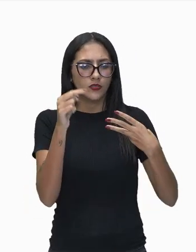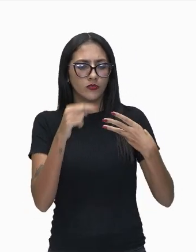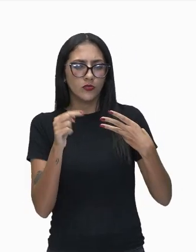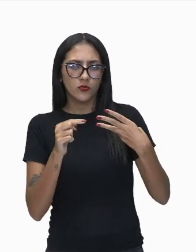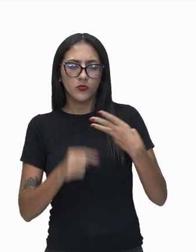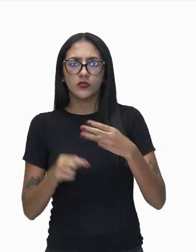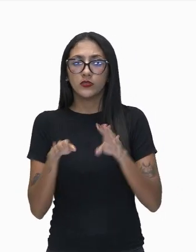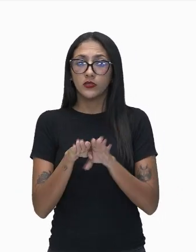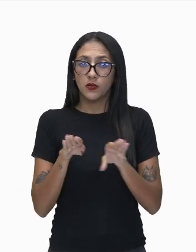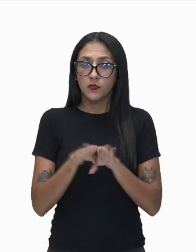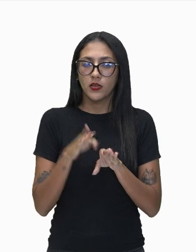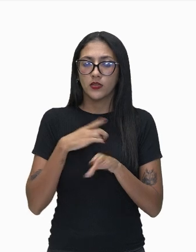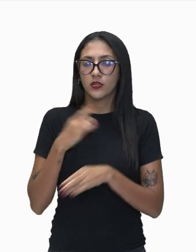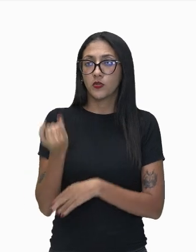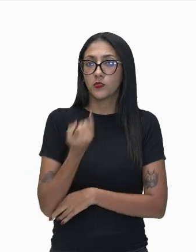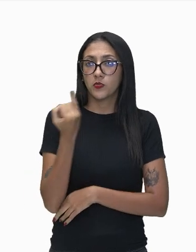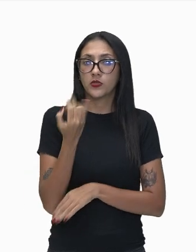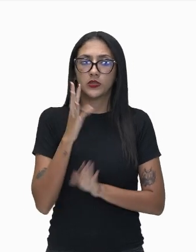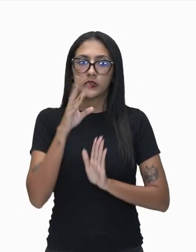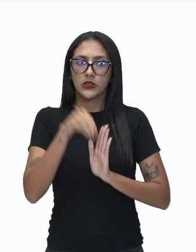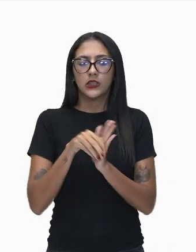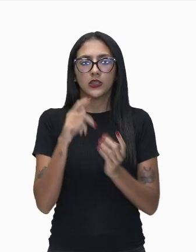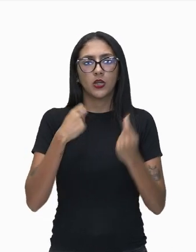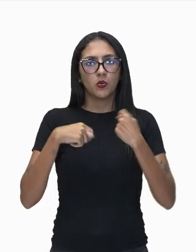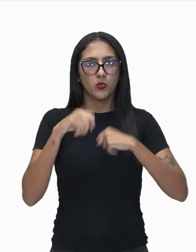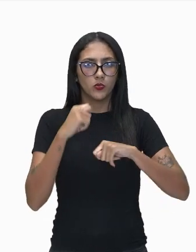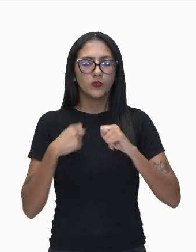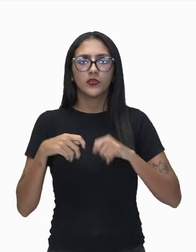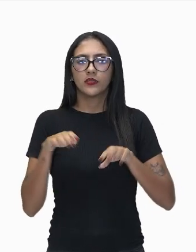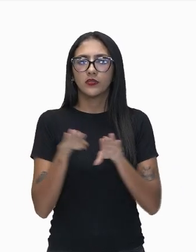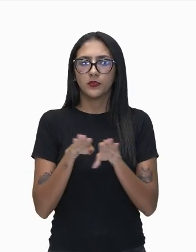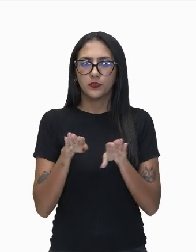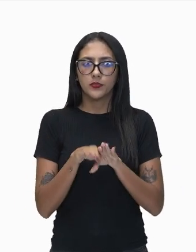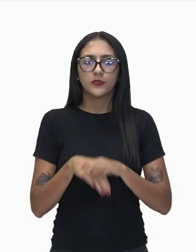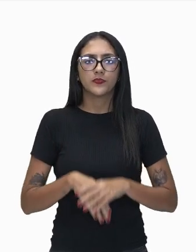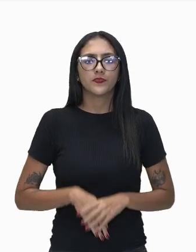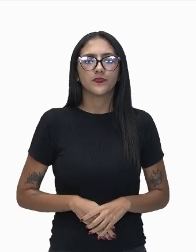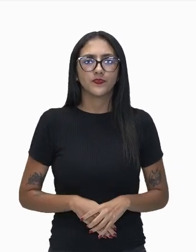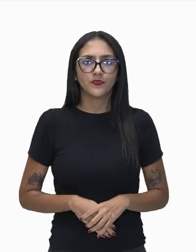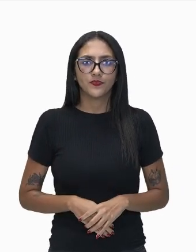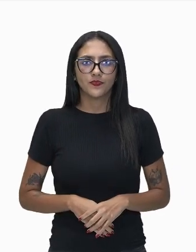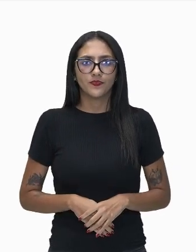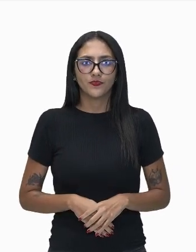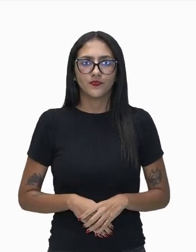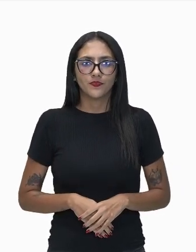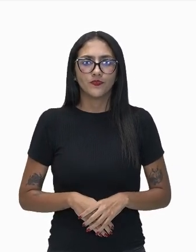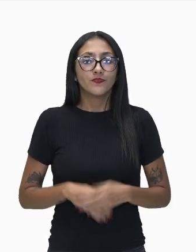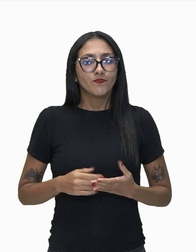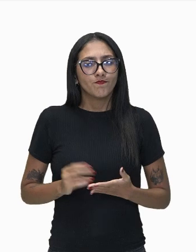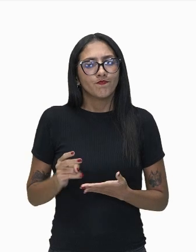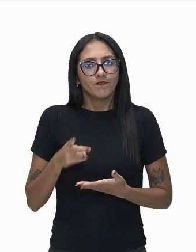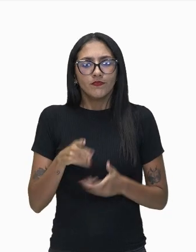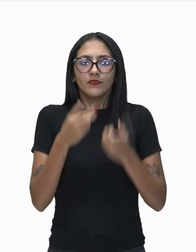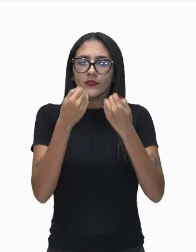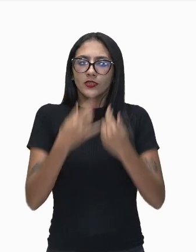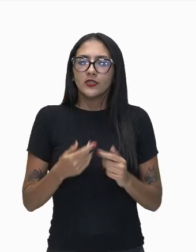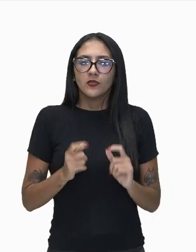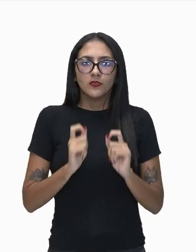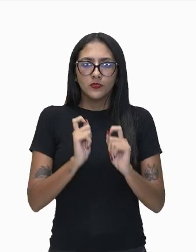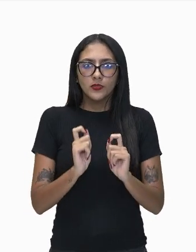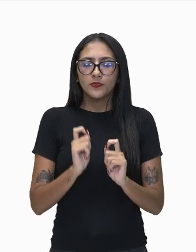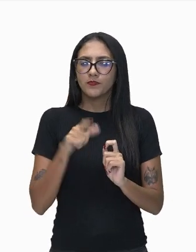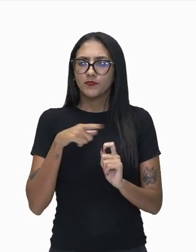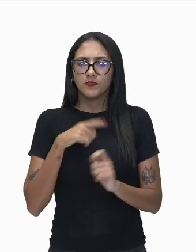importância na economia. Então, a isso é que vale dizer, como eu sempre digo, que não é